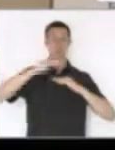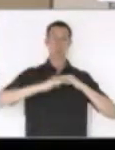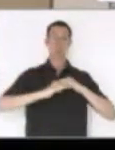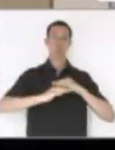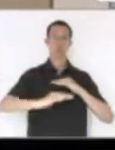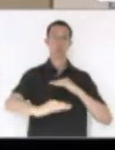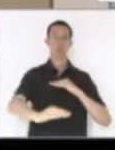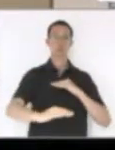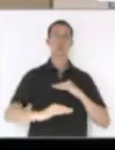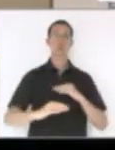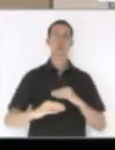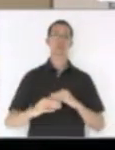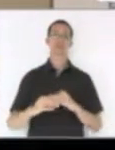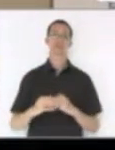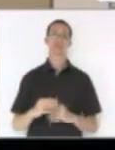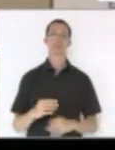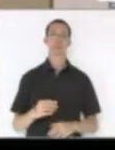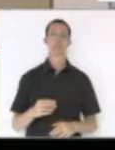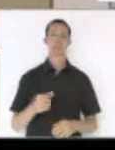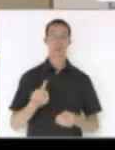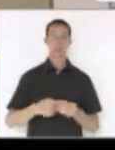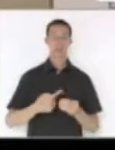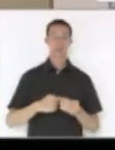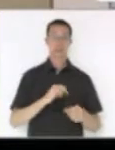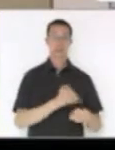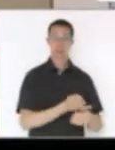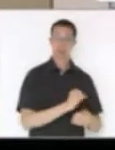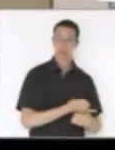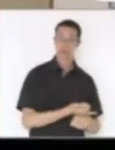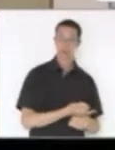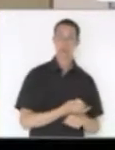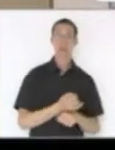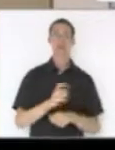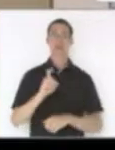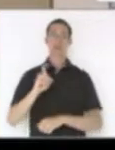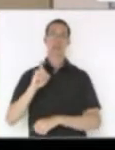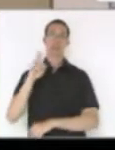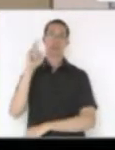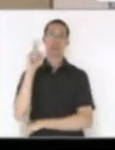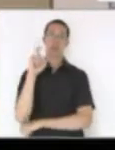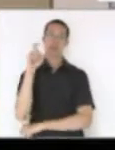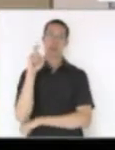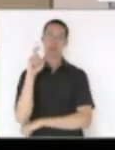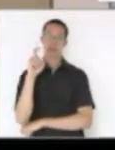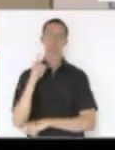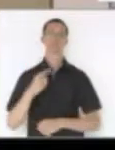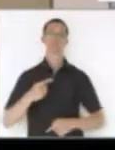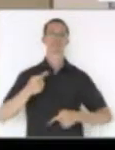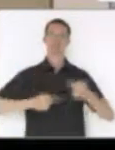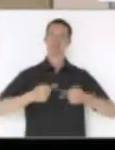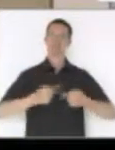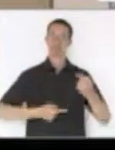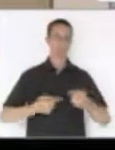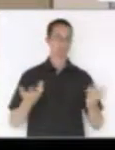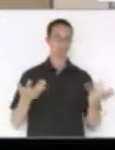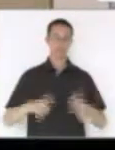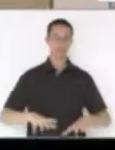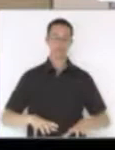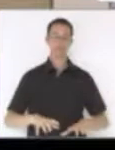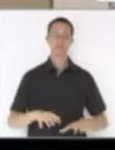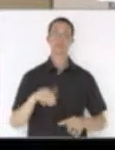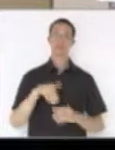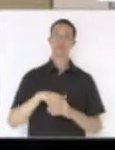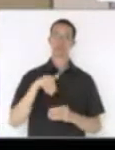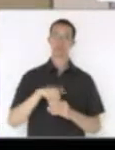estrada Rio do Morro entre os municípios de Joinville e Araquari, em discussão, não haveria o que queira discutir em votação,